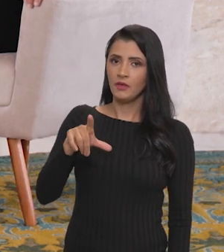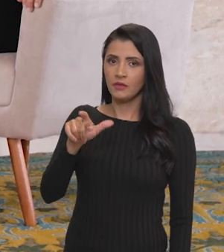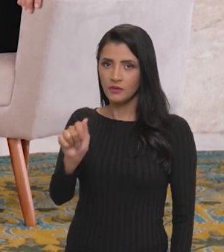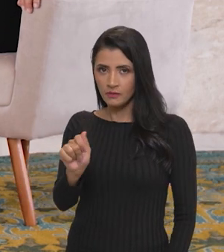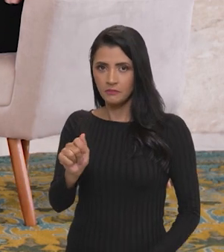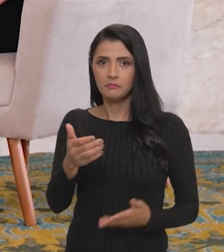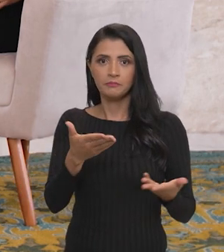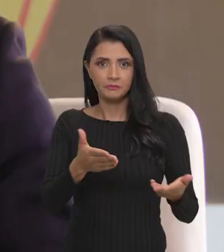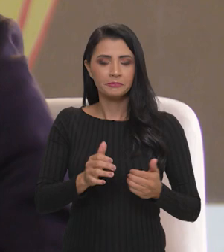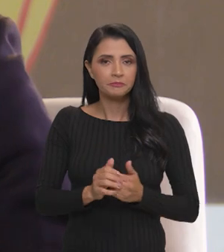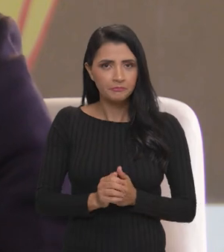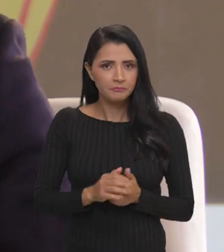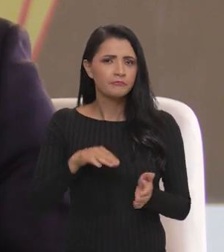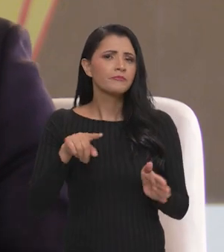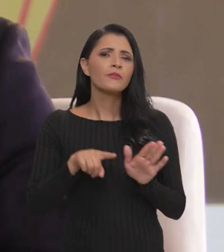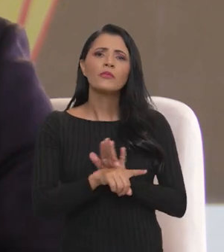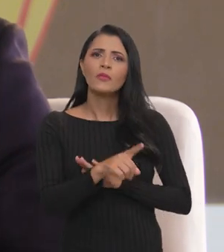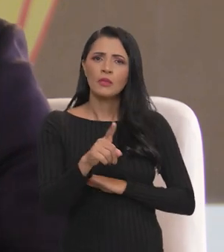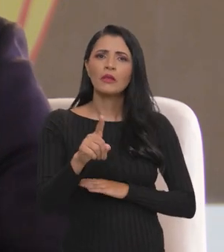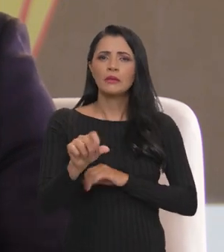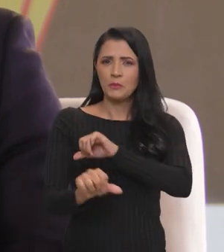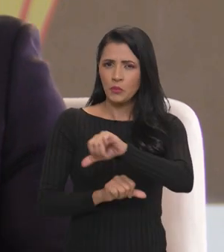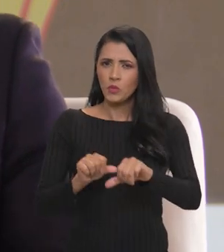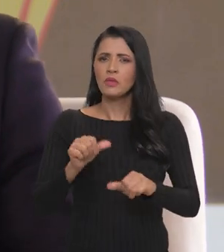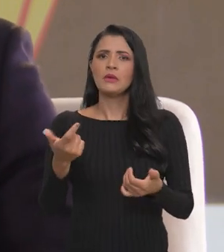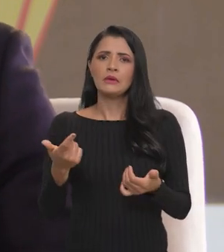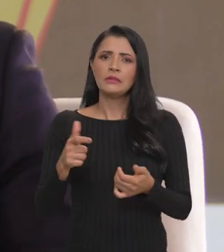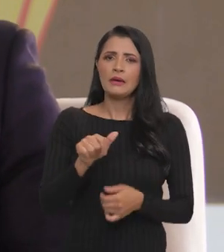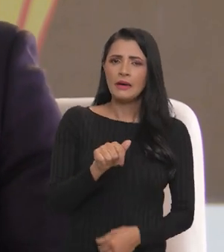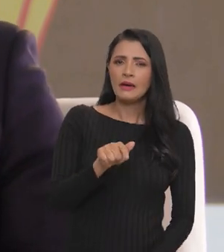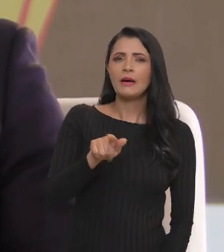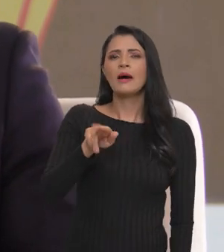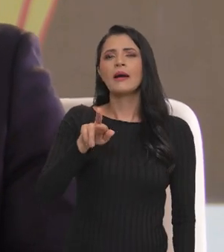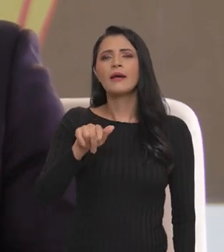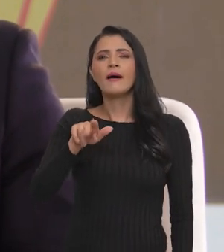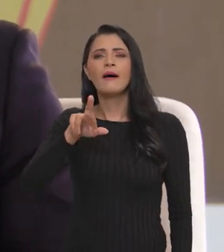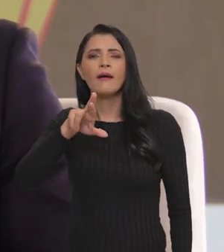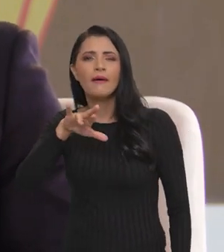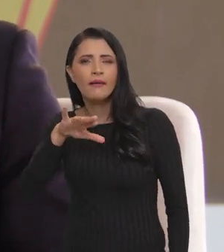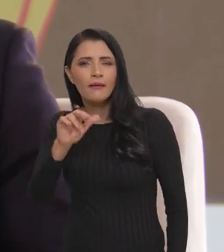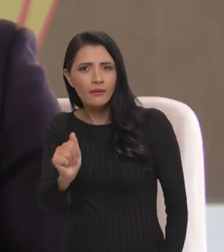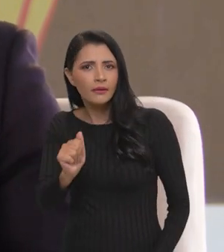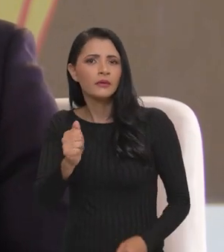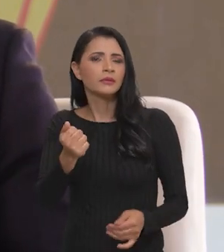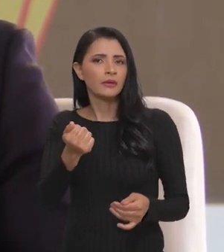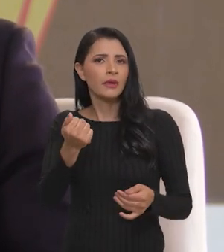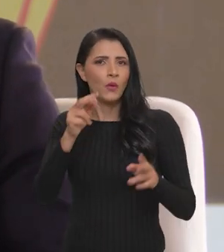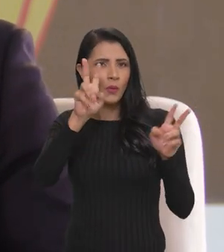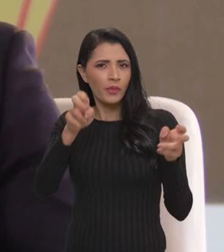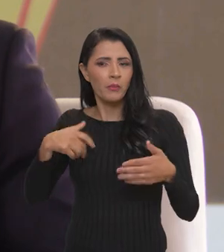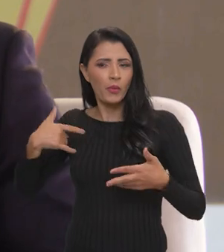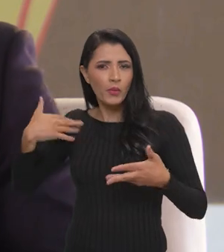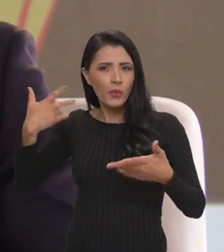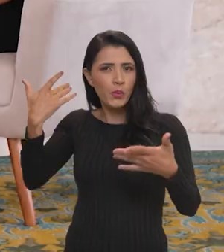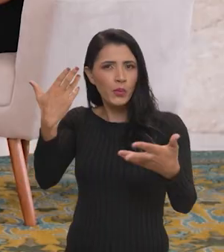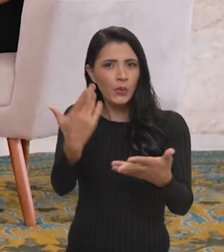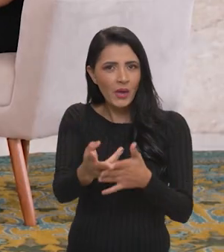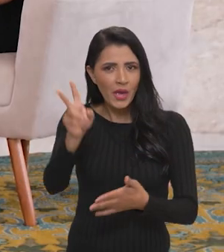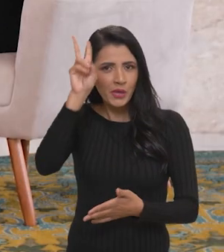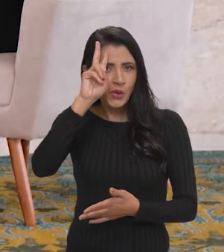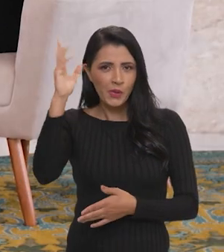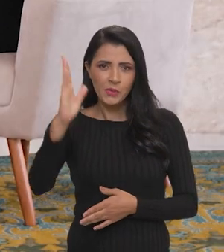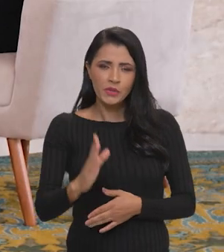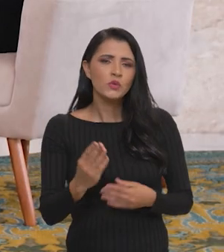Fernanda Machiavelli. Secretária, reforma agrária, esse é um tema que perpassa a história do Brasil.